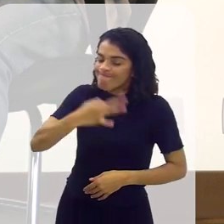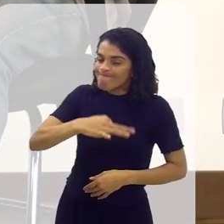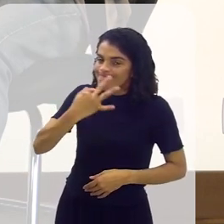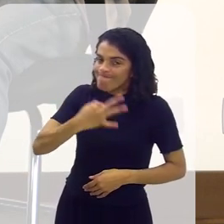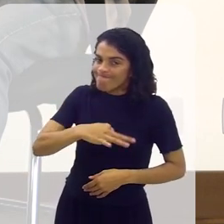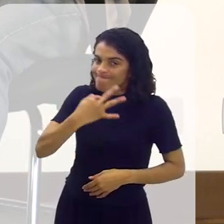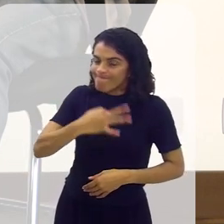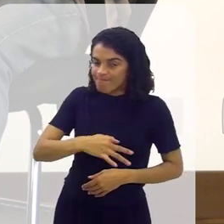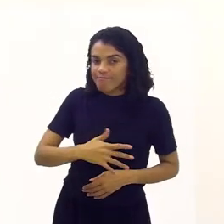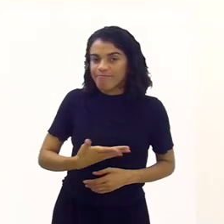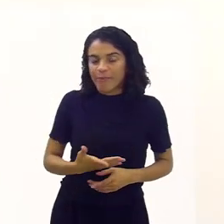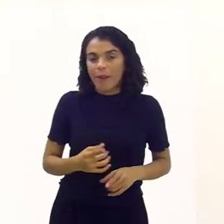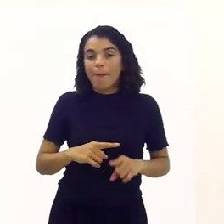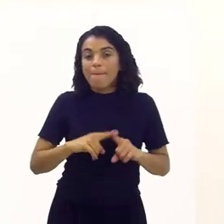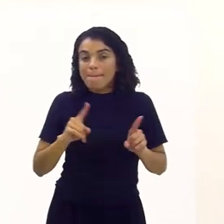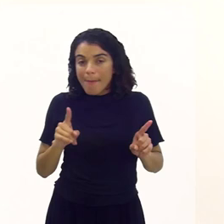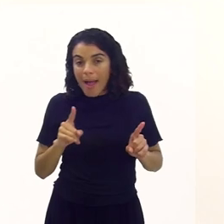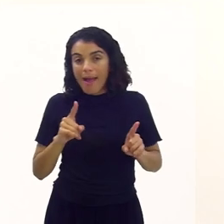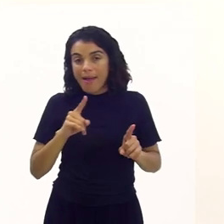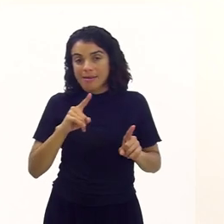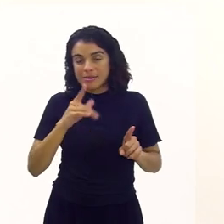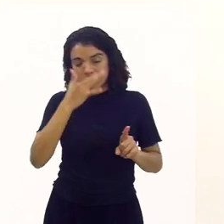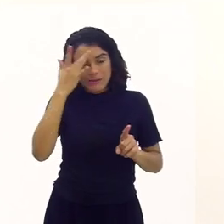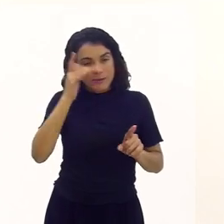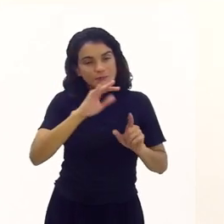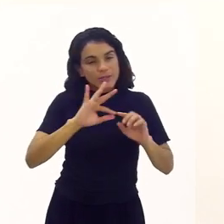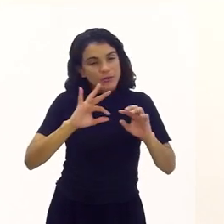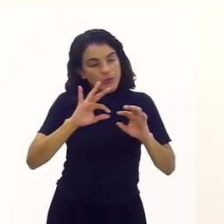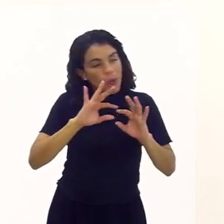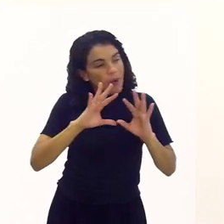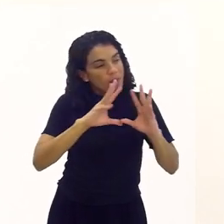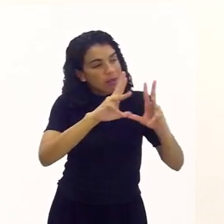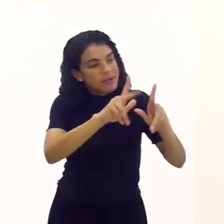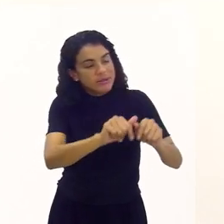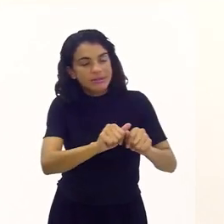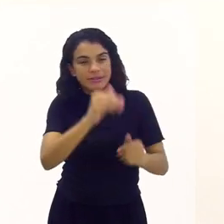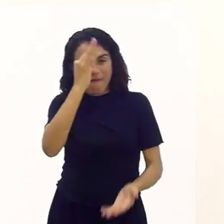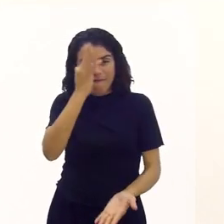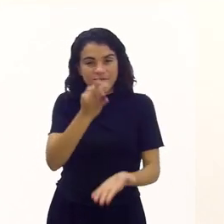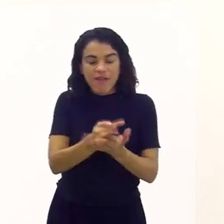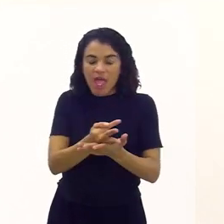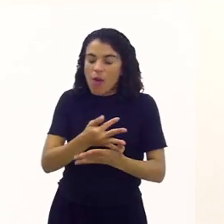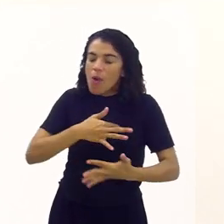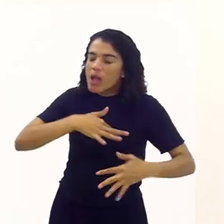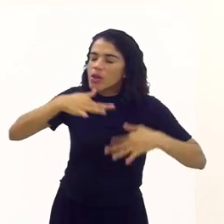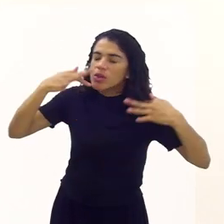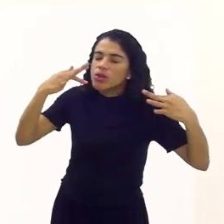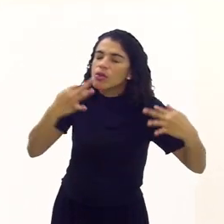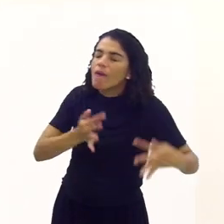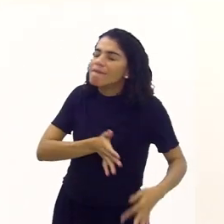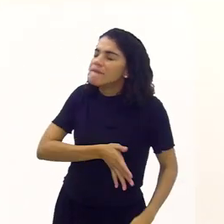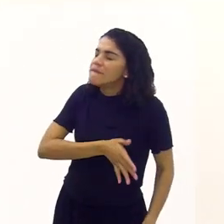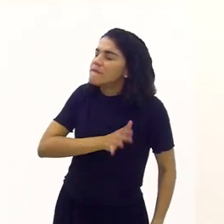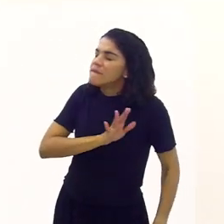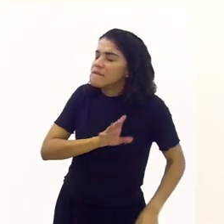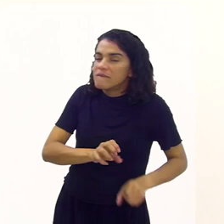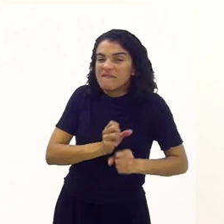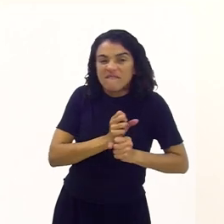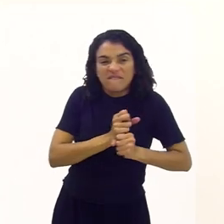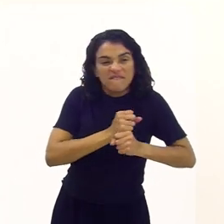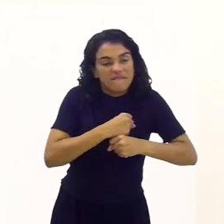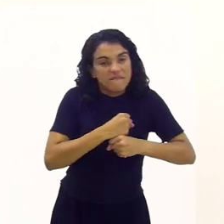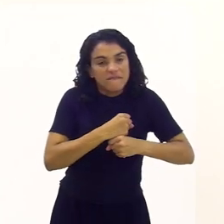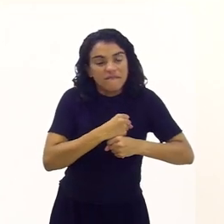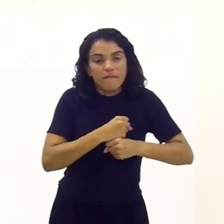podem imaginar. Mas, para quem tem fé, é uma dor que não tem tamanho. E eu